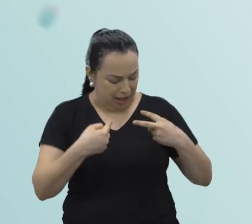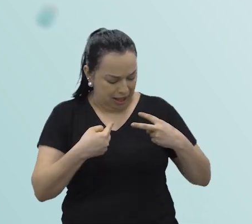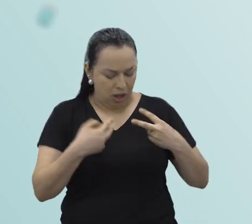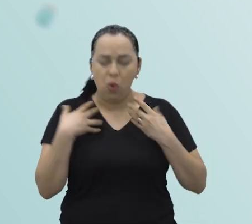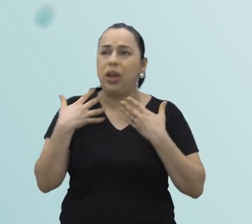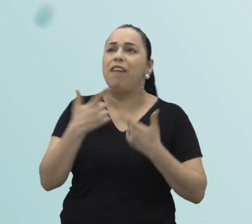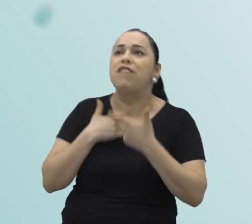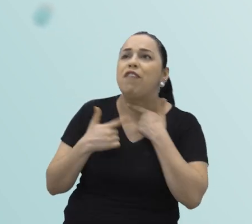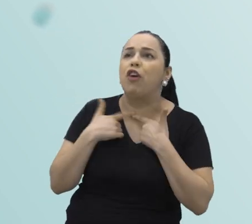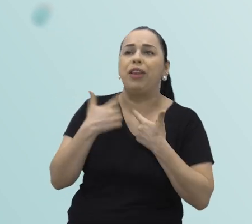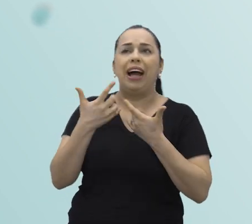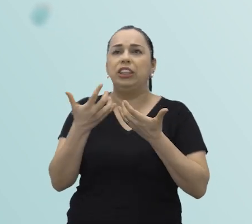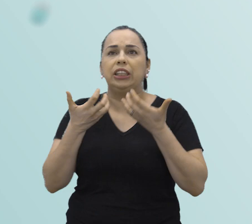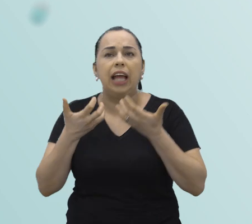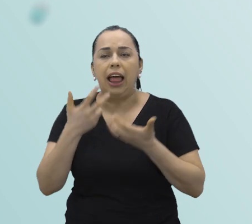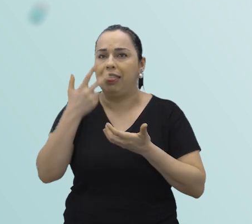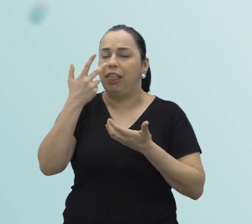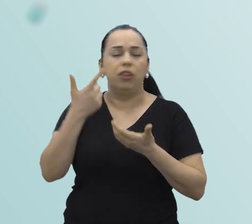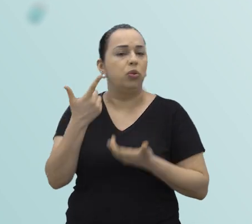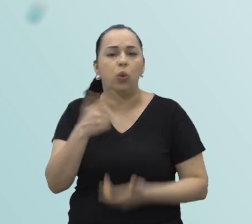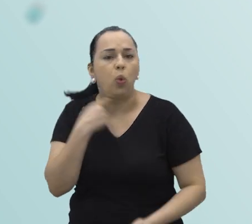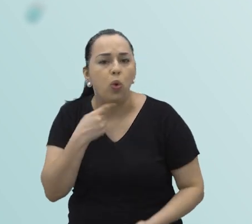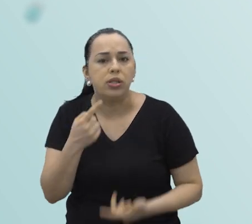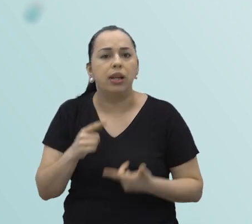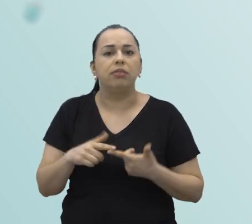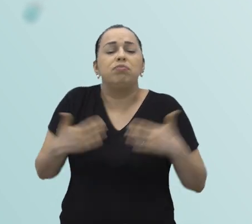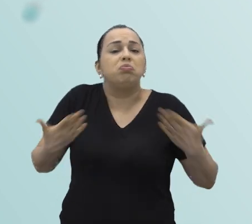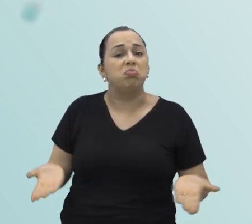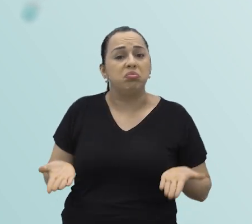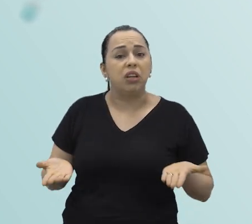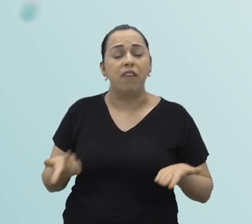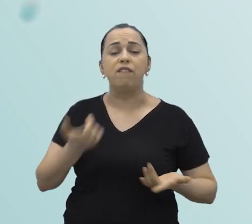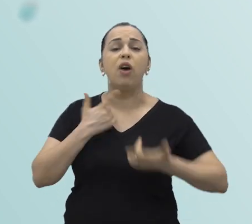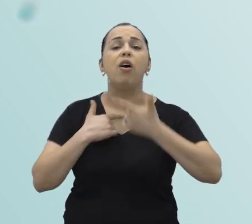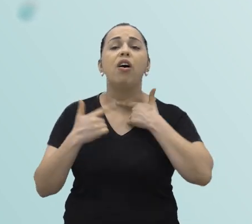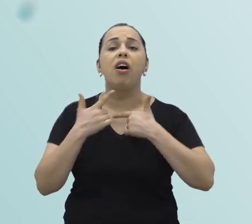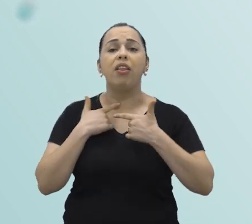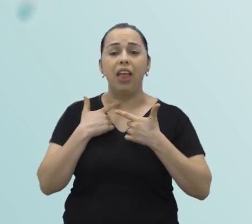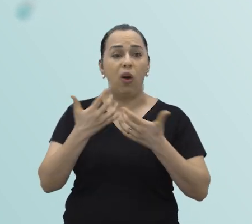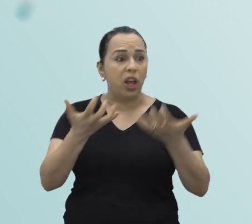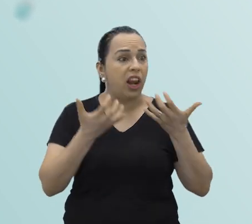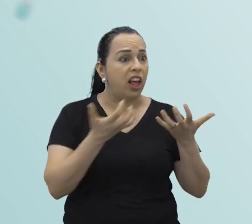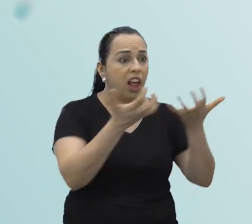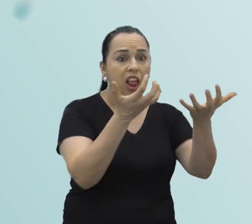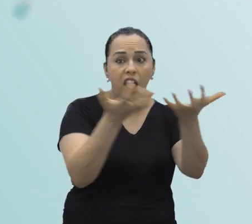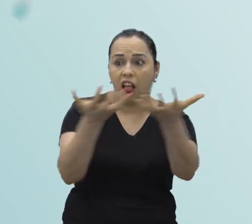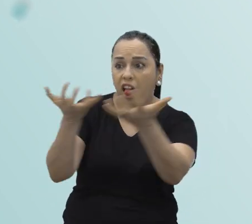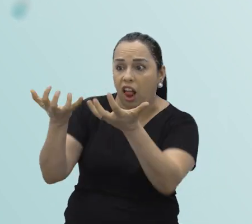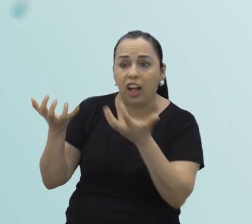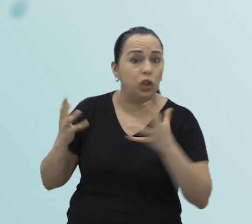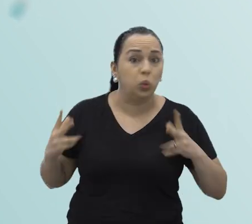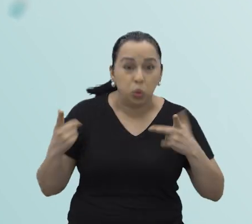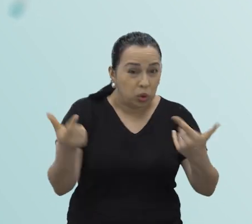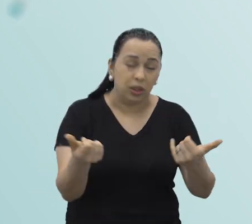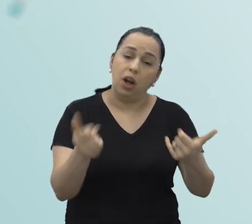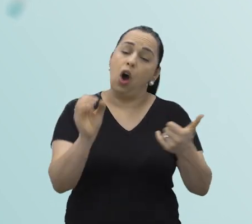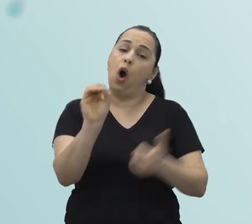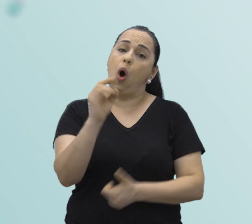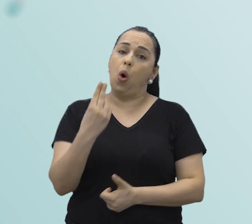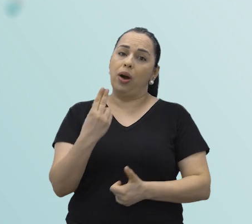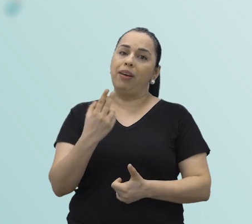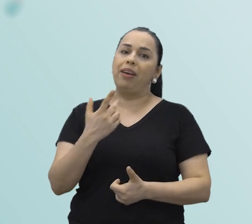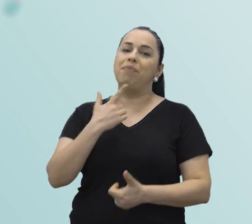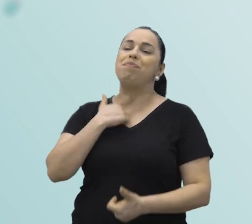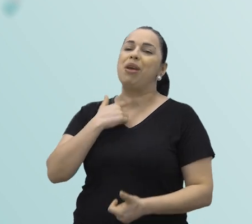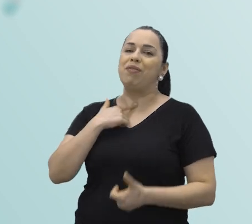realmente quer, o que você deseja e qual a sua vontade? Sua vontade é ter tudo aquilo que está sendo exposto nas telas, ou